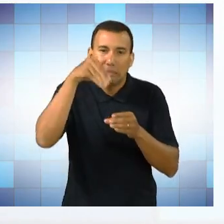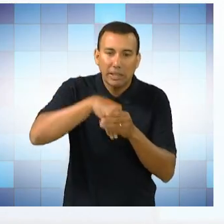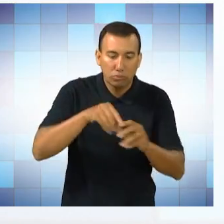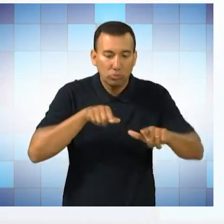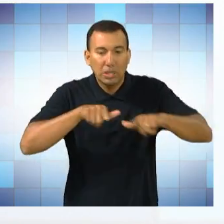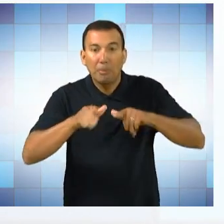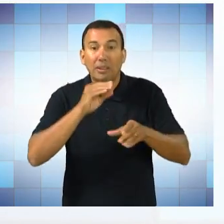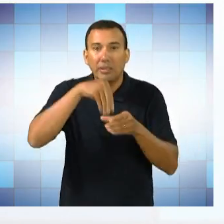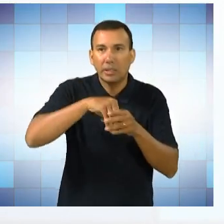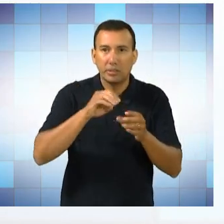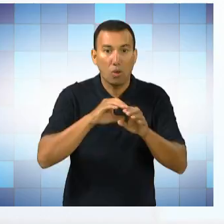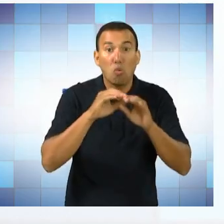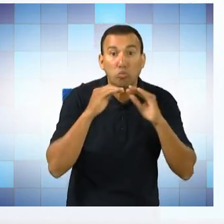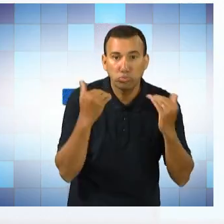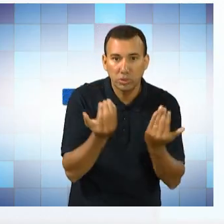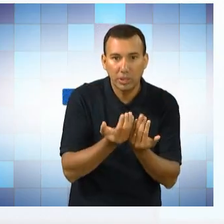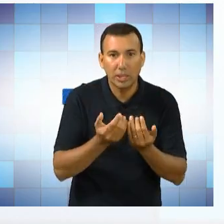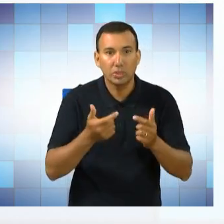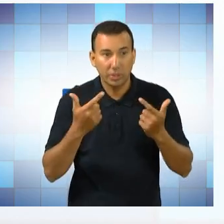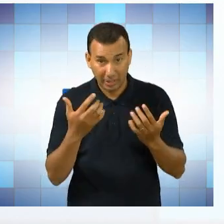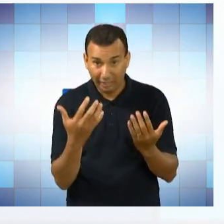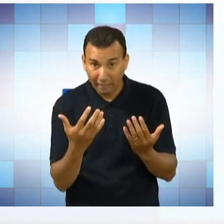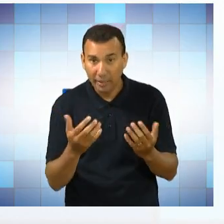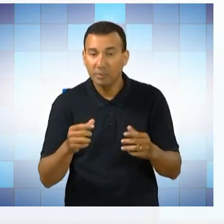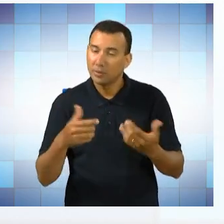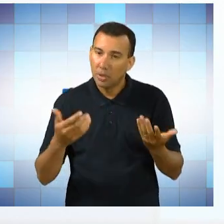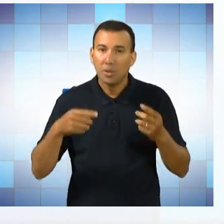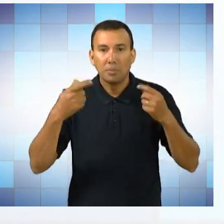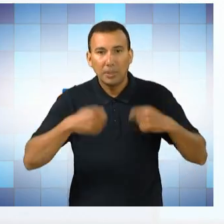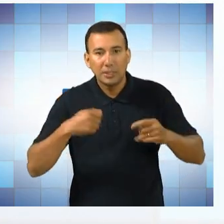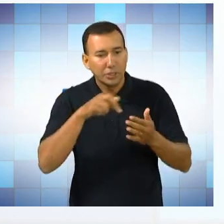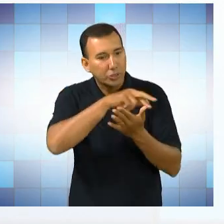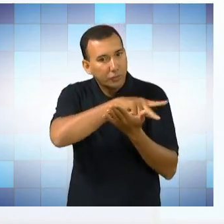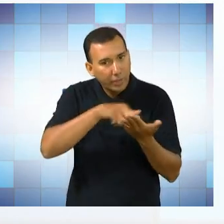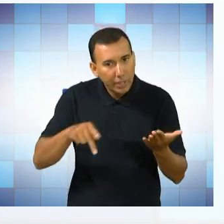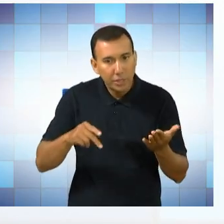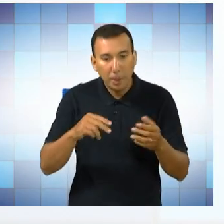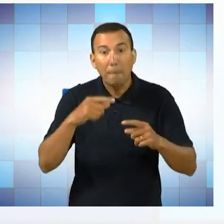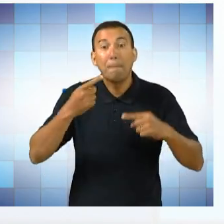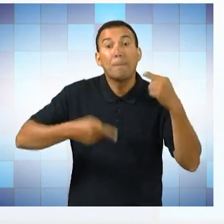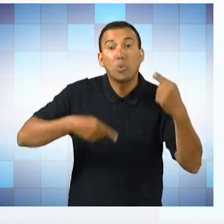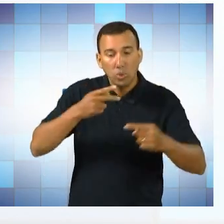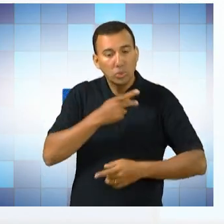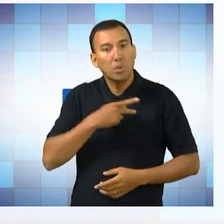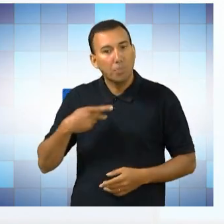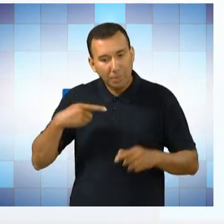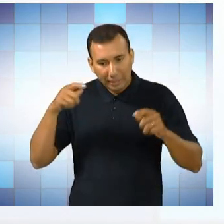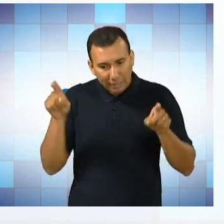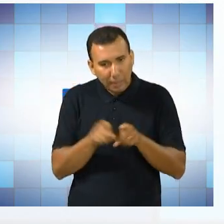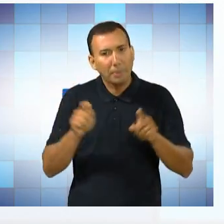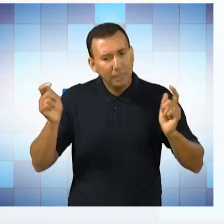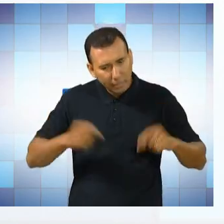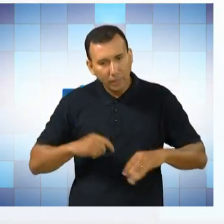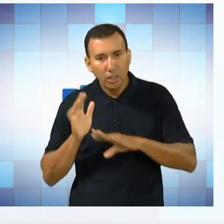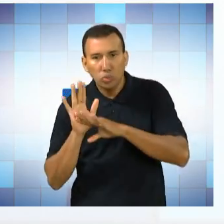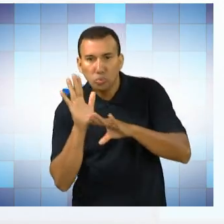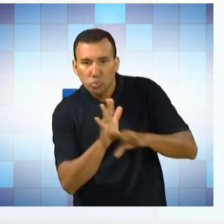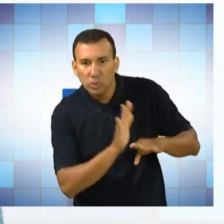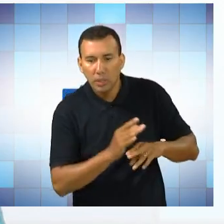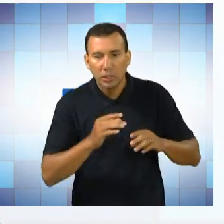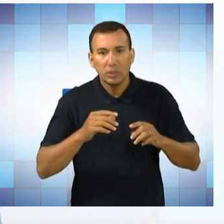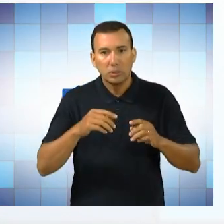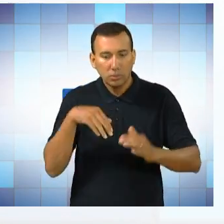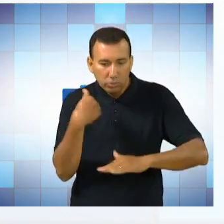comunidade, e também parte de políticas públicas também, que possa desenvolver